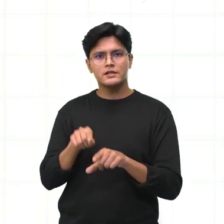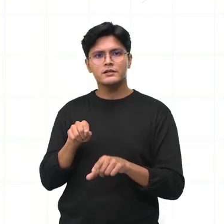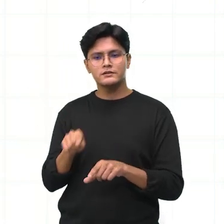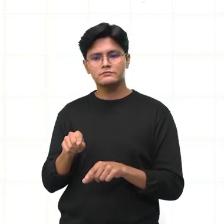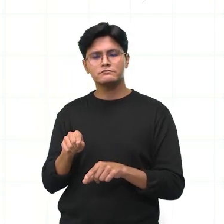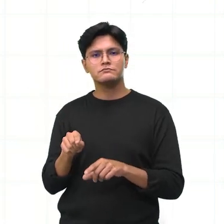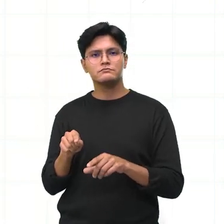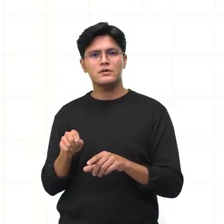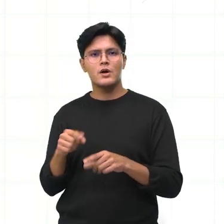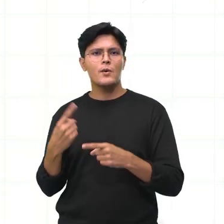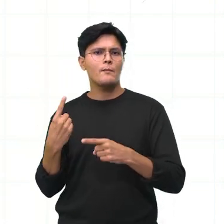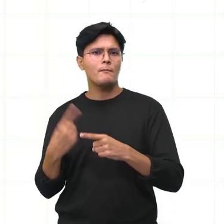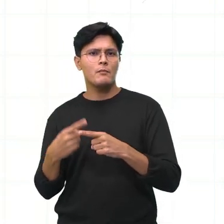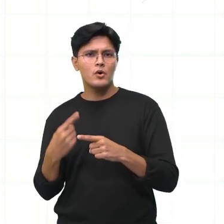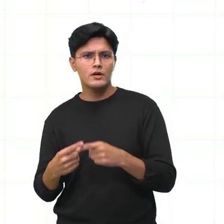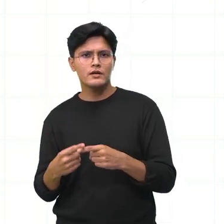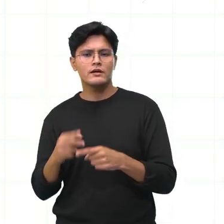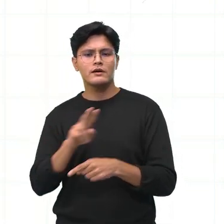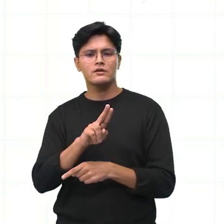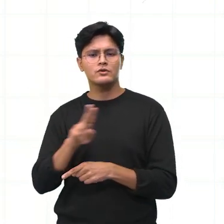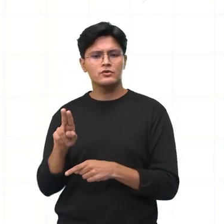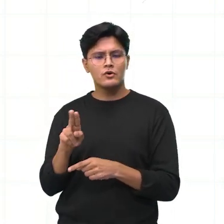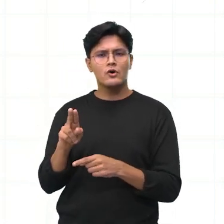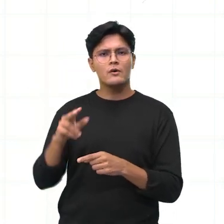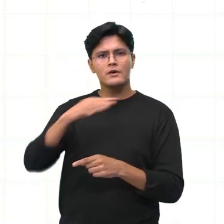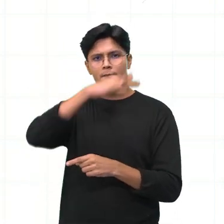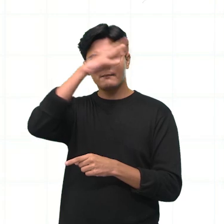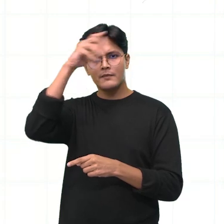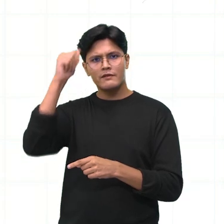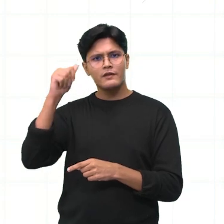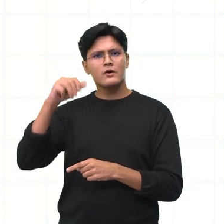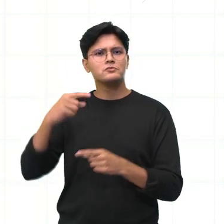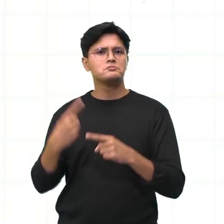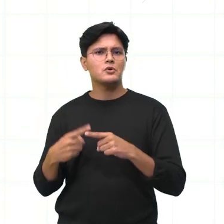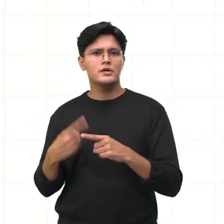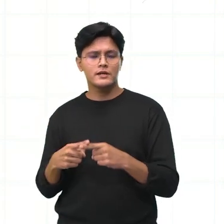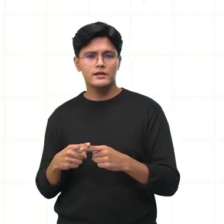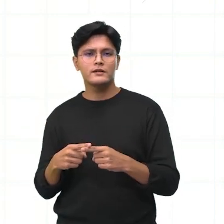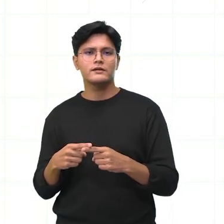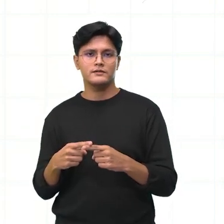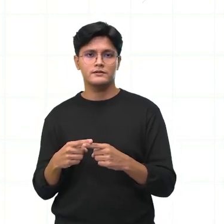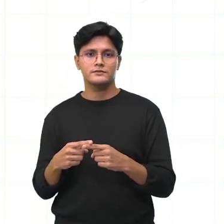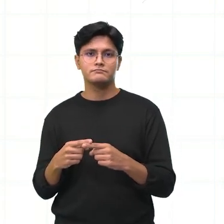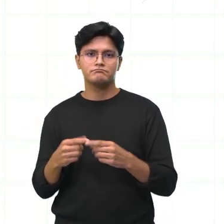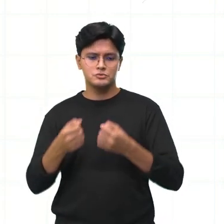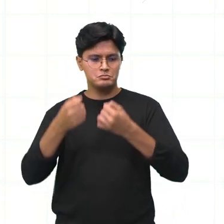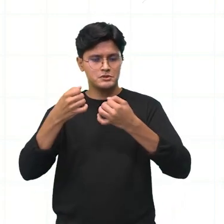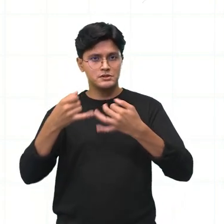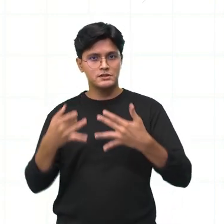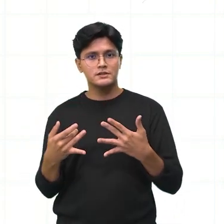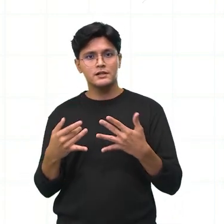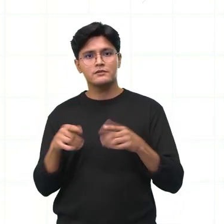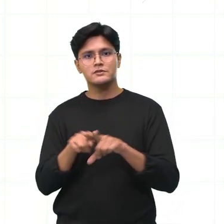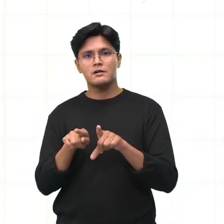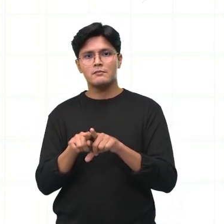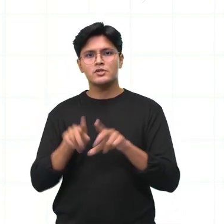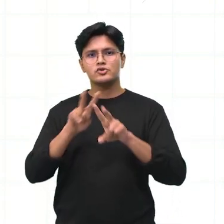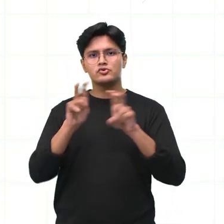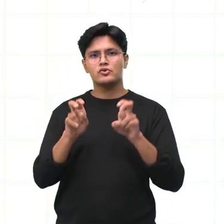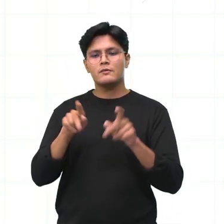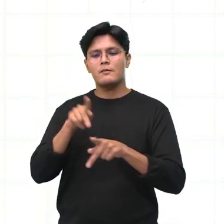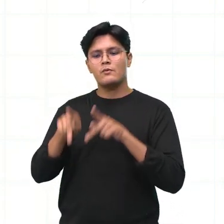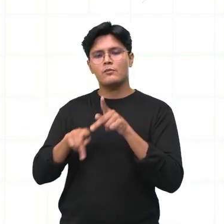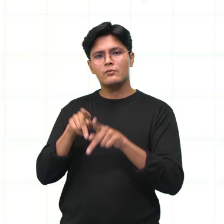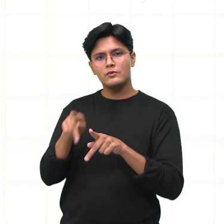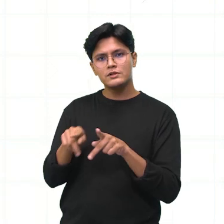né, a origem Manaus, né, eu já ia falando, né, por conta dos Manaus, né, a população, quanto